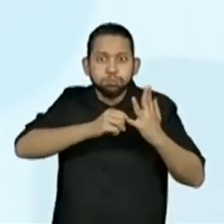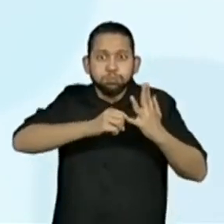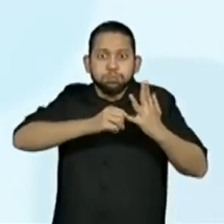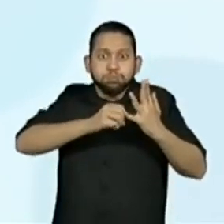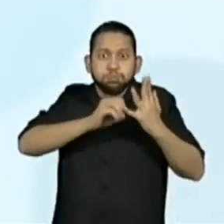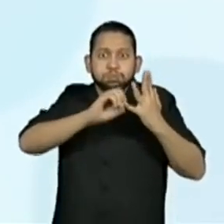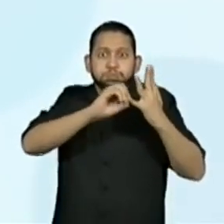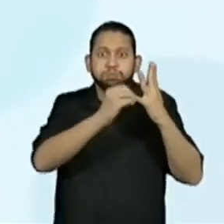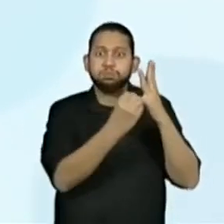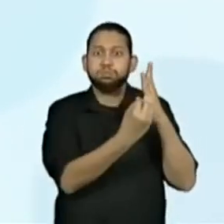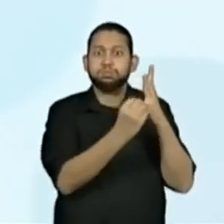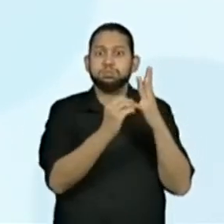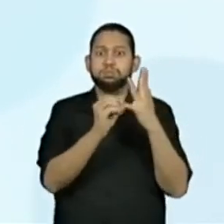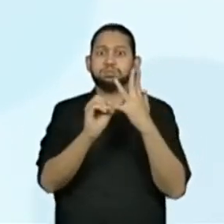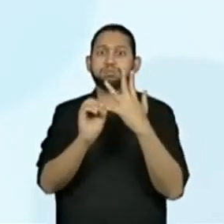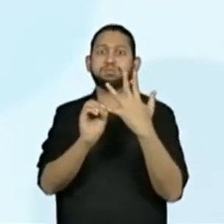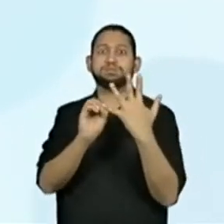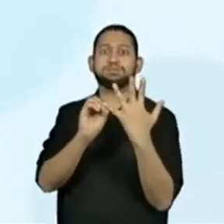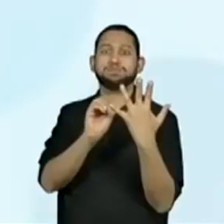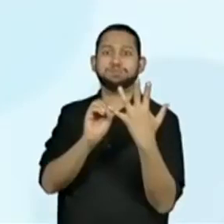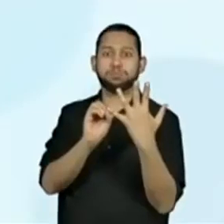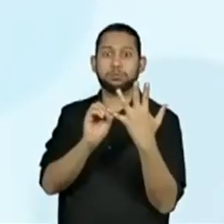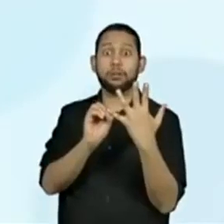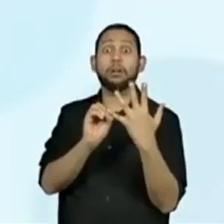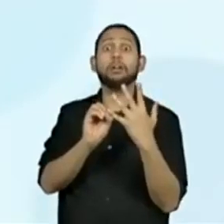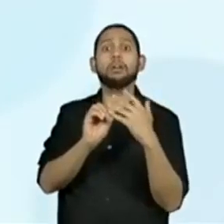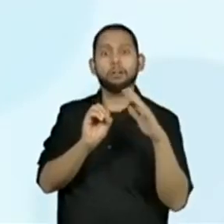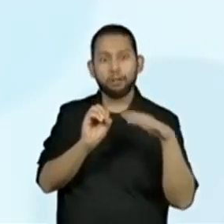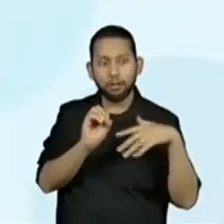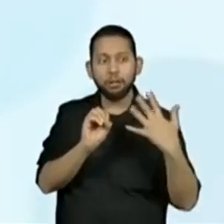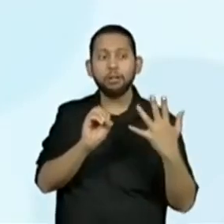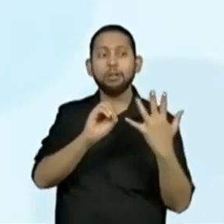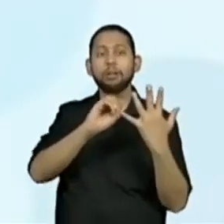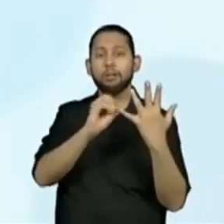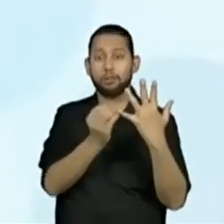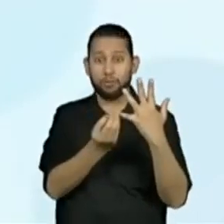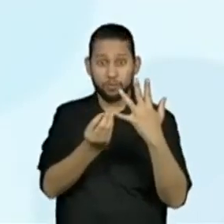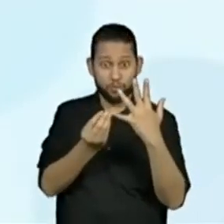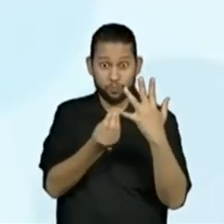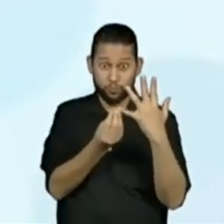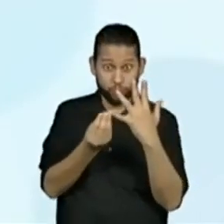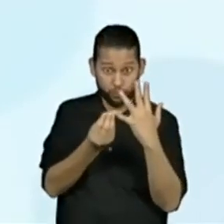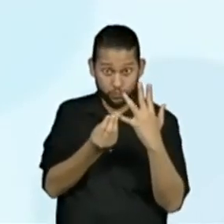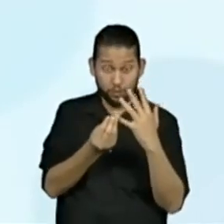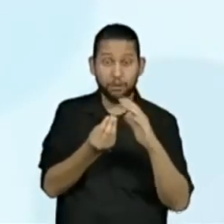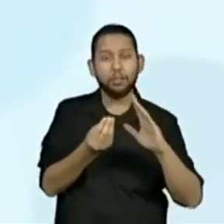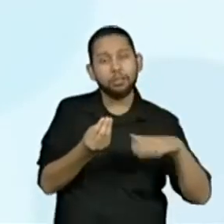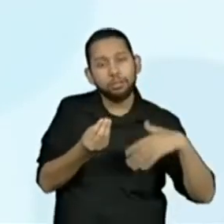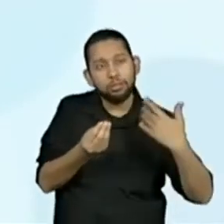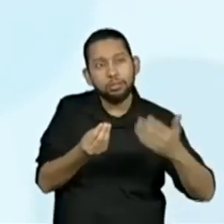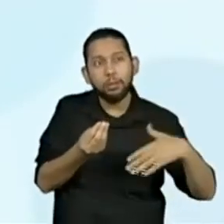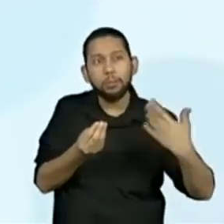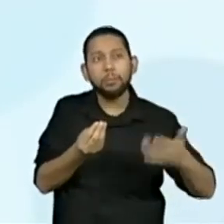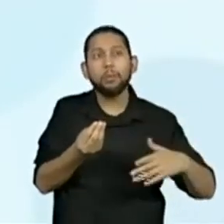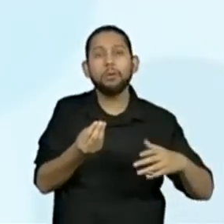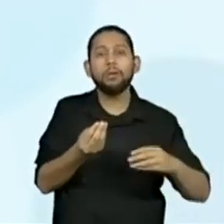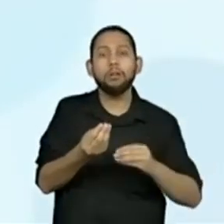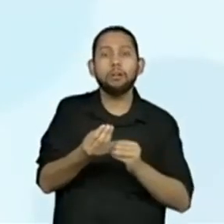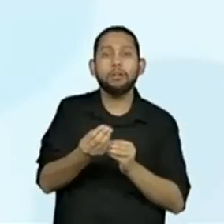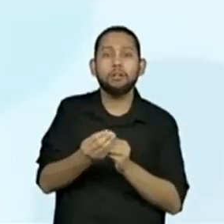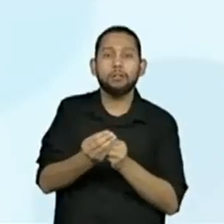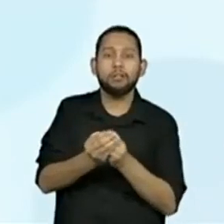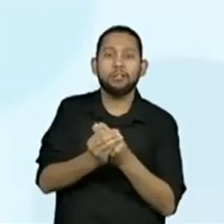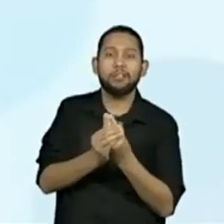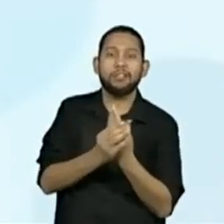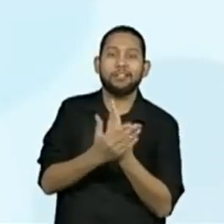que a borboleta passa por um processo de metamorfose, que ela nasce do ovo, depois